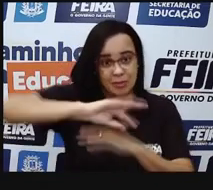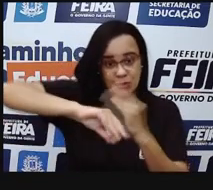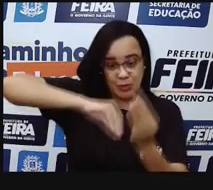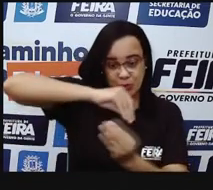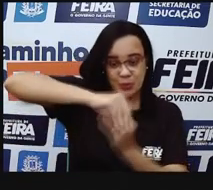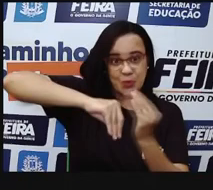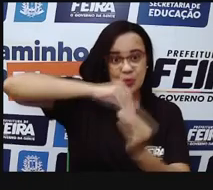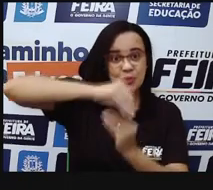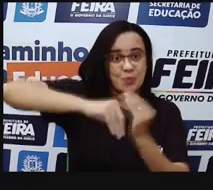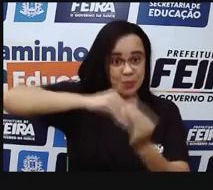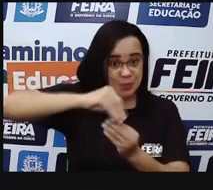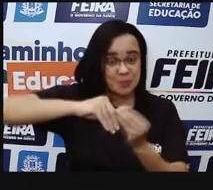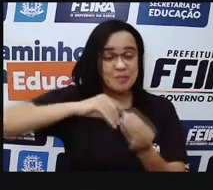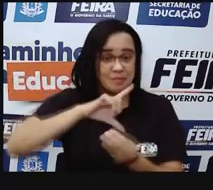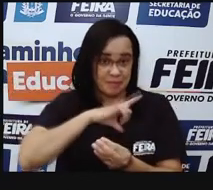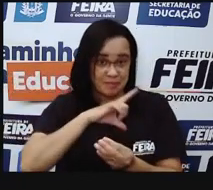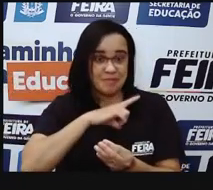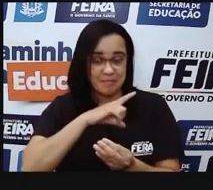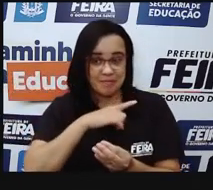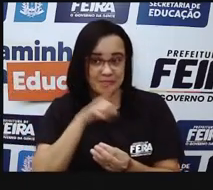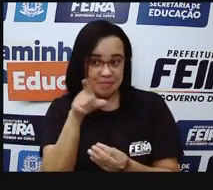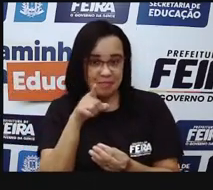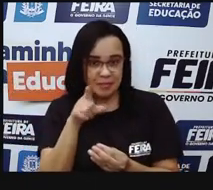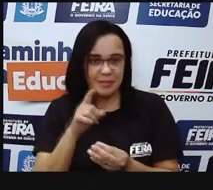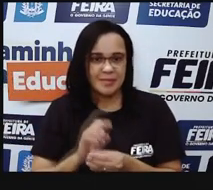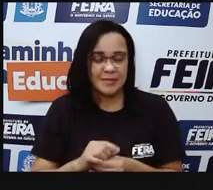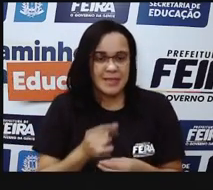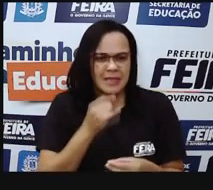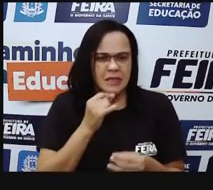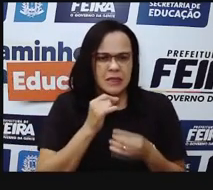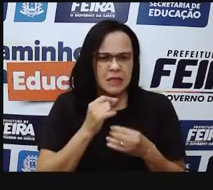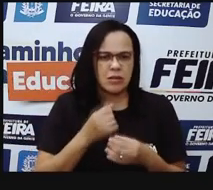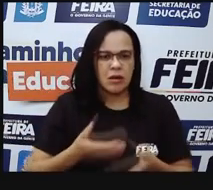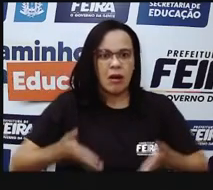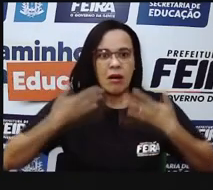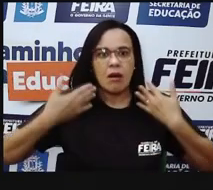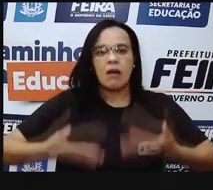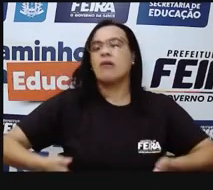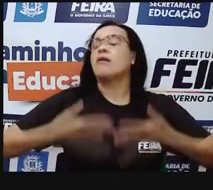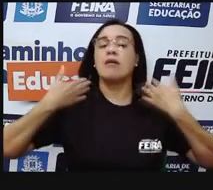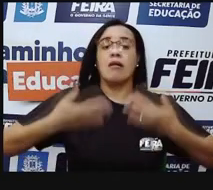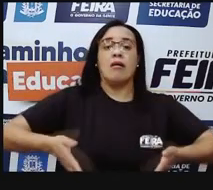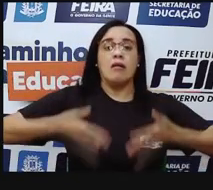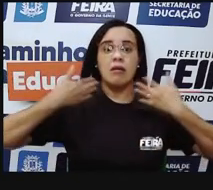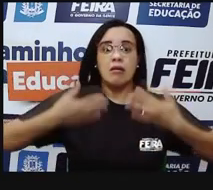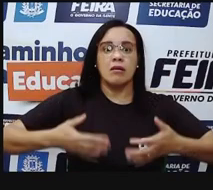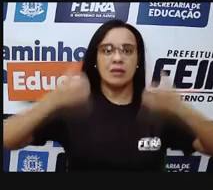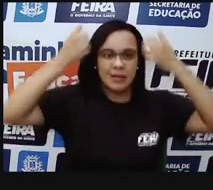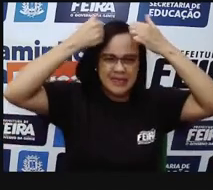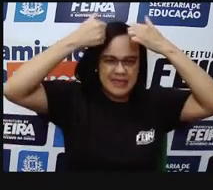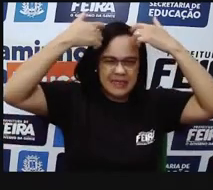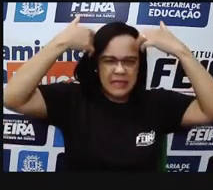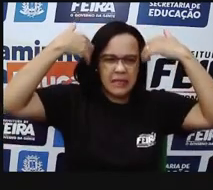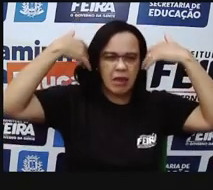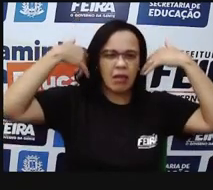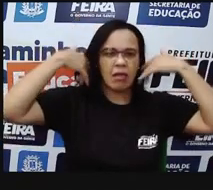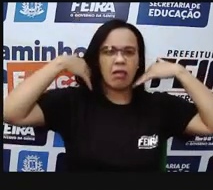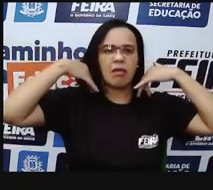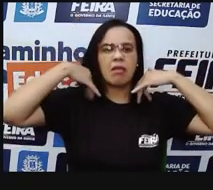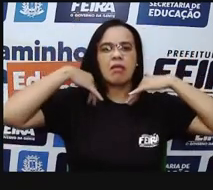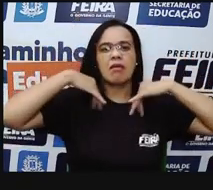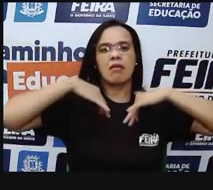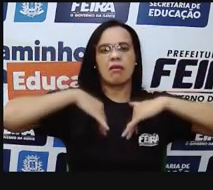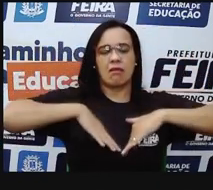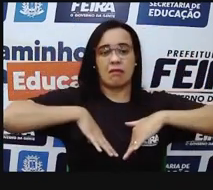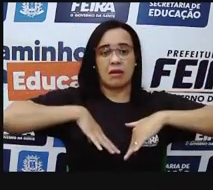junto com a água. Então, por que que a gente soa, né? Por que que a gente vai ter esse suor no nosso corpo? O suor, ele